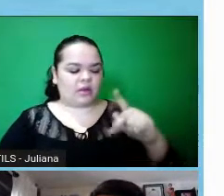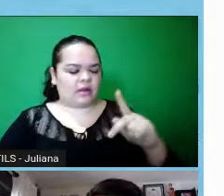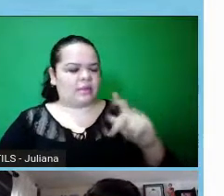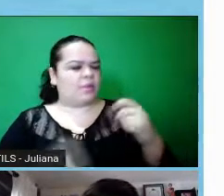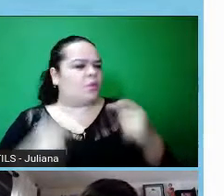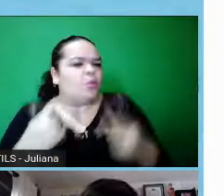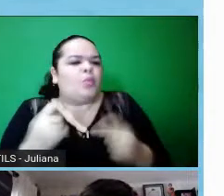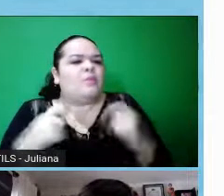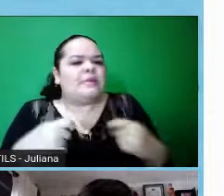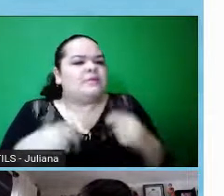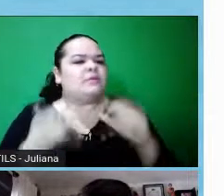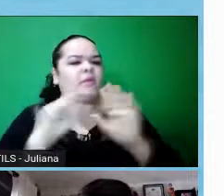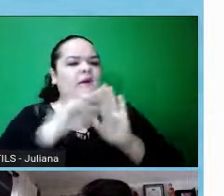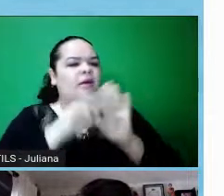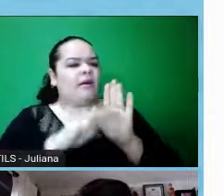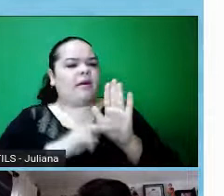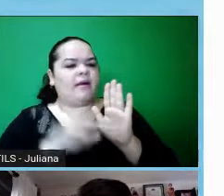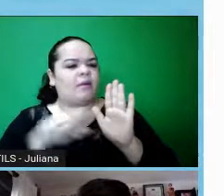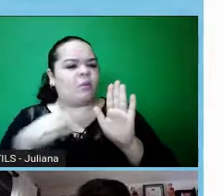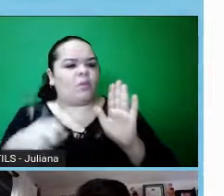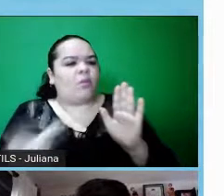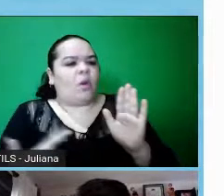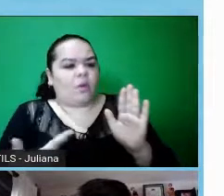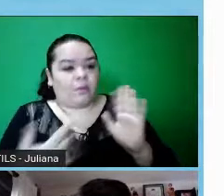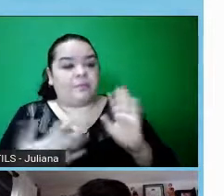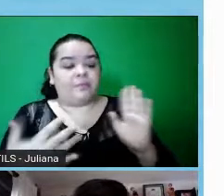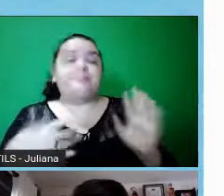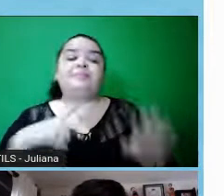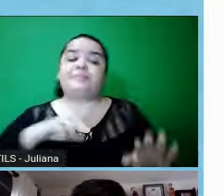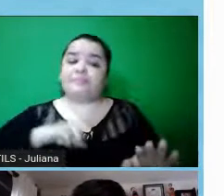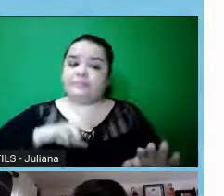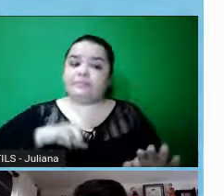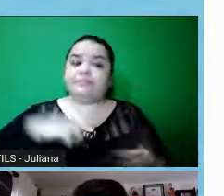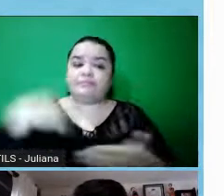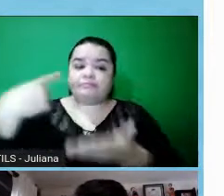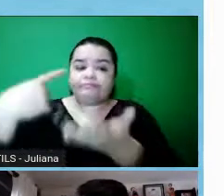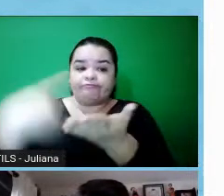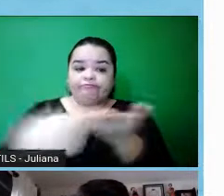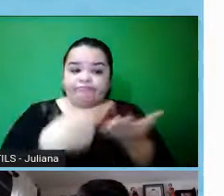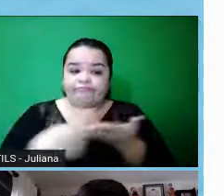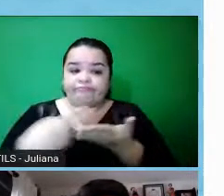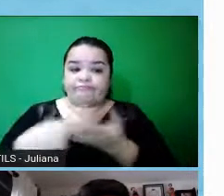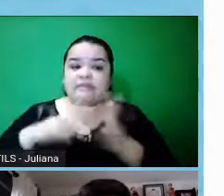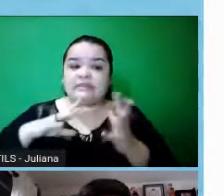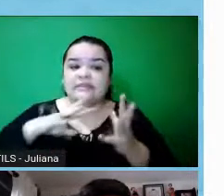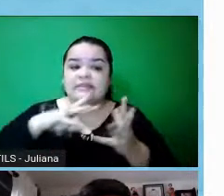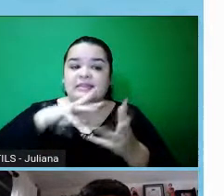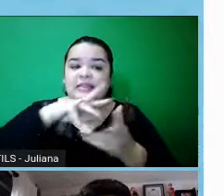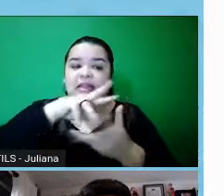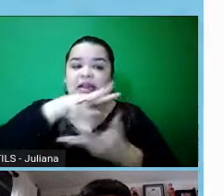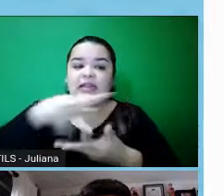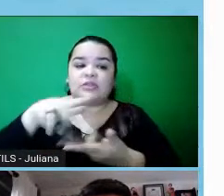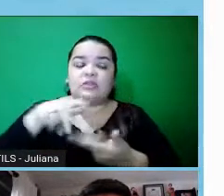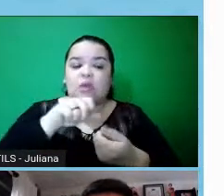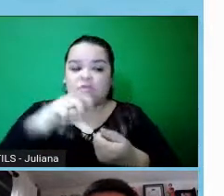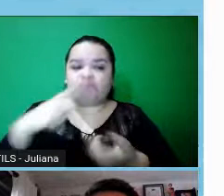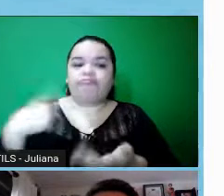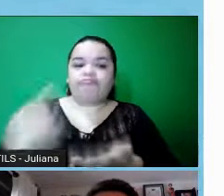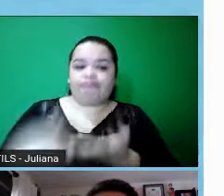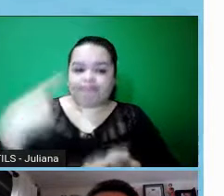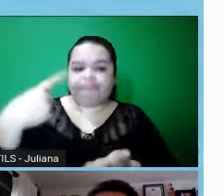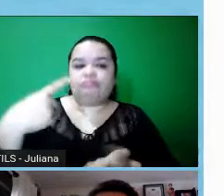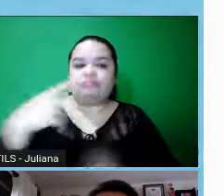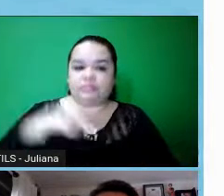Isso, claro, é seguindo todos os tratados internacionais, declarações, mas,